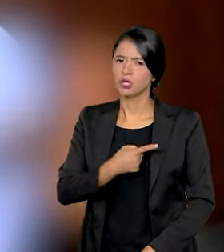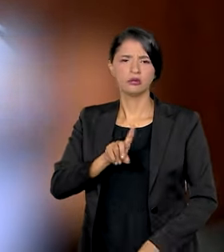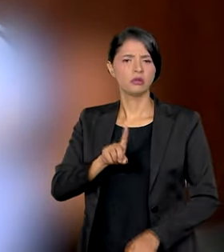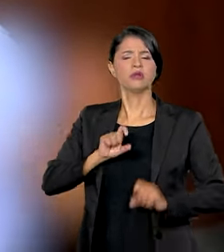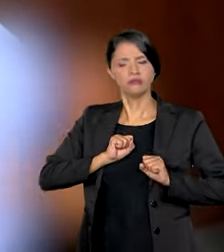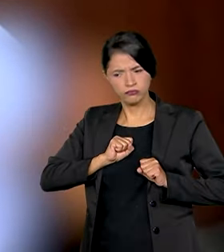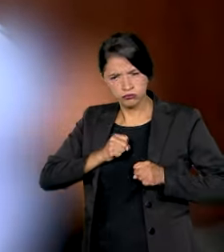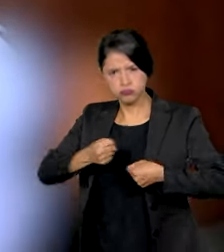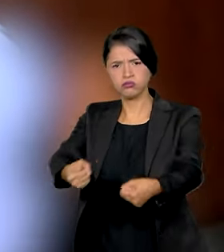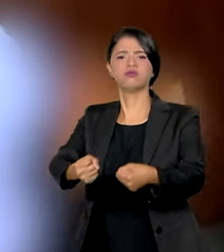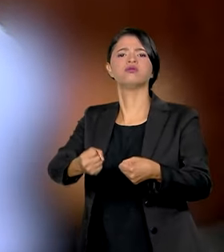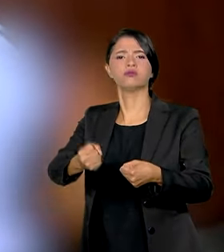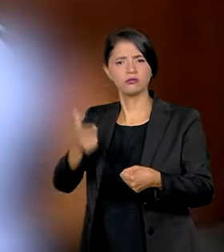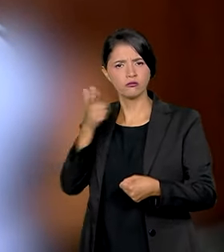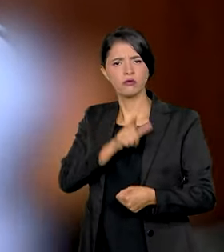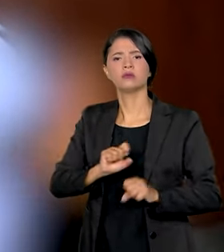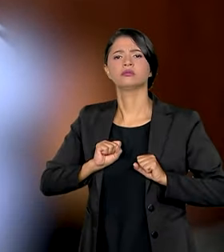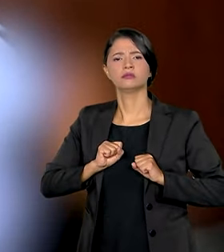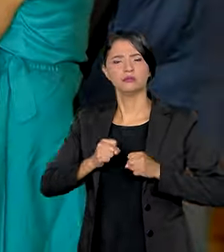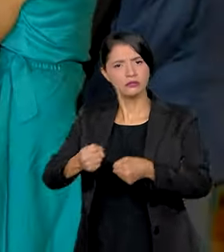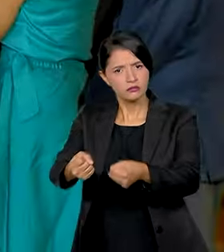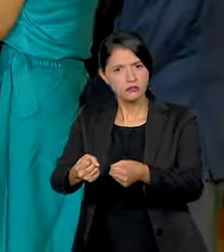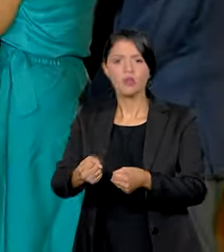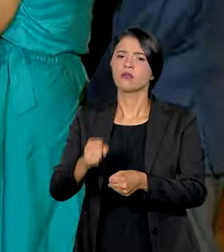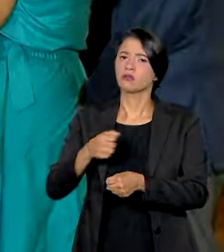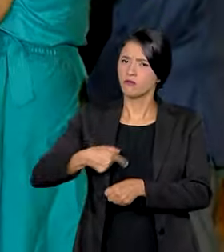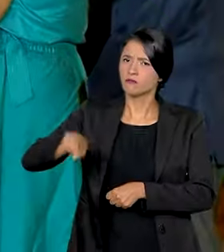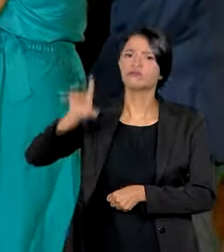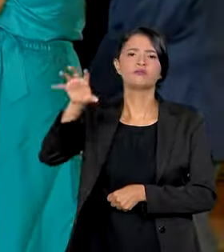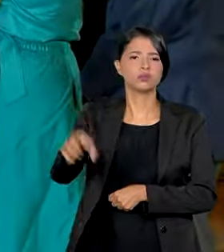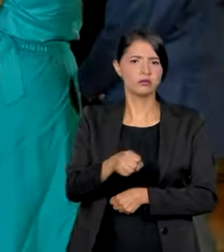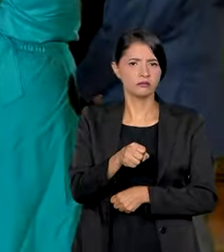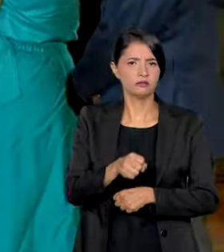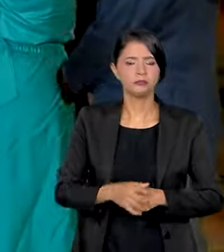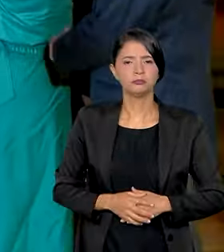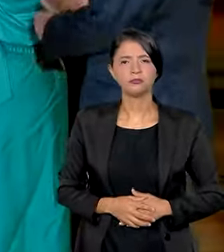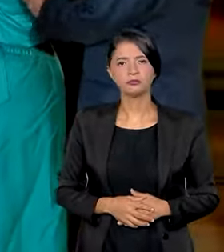nós não mediremos esforço. Nós iremos buscar.